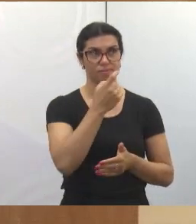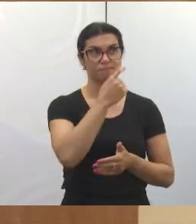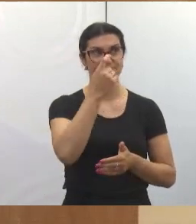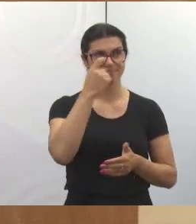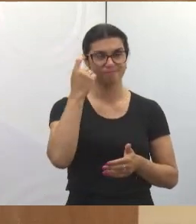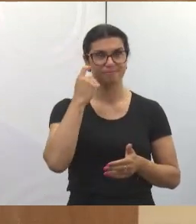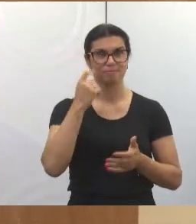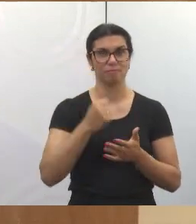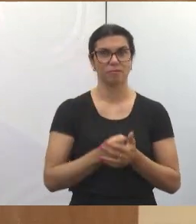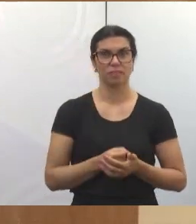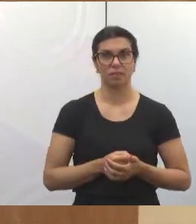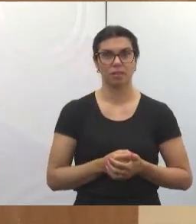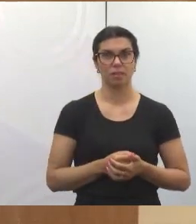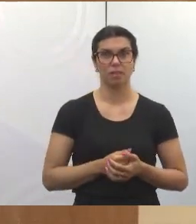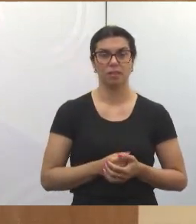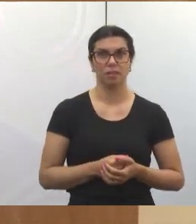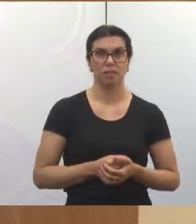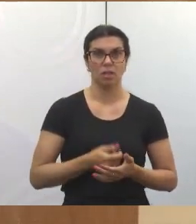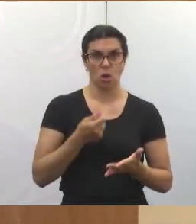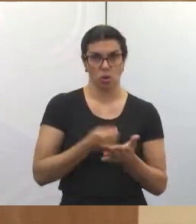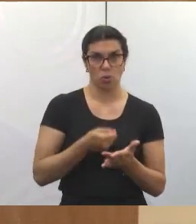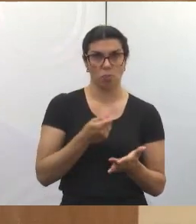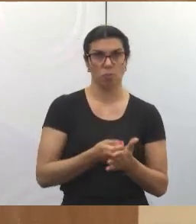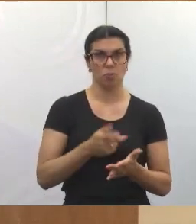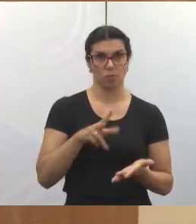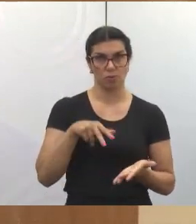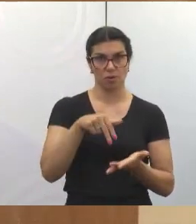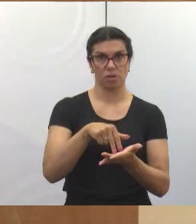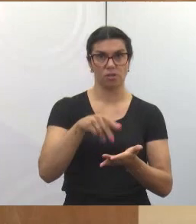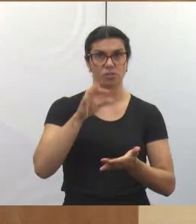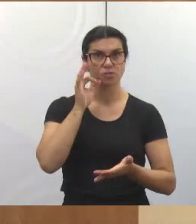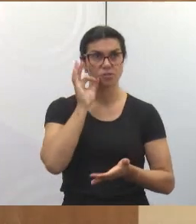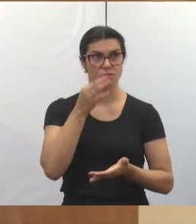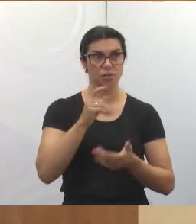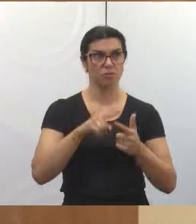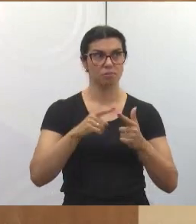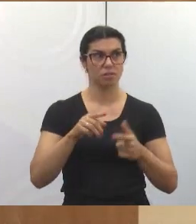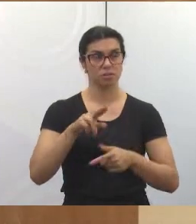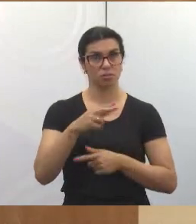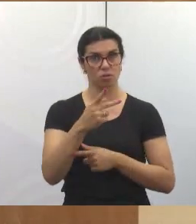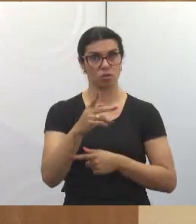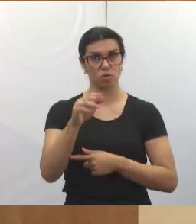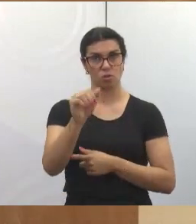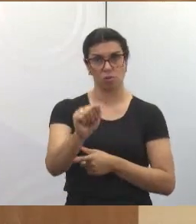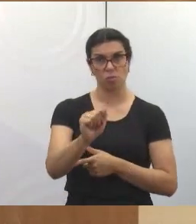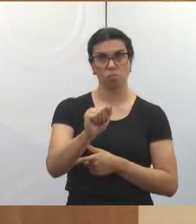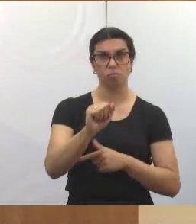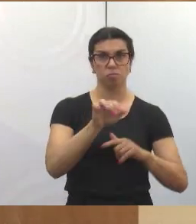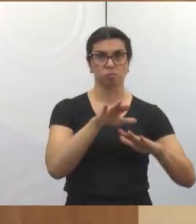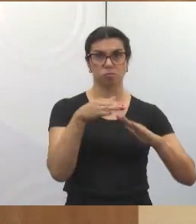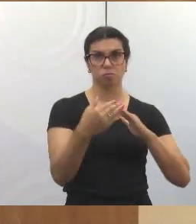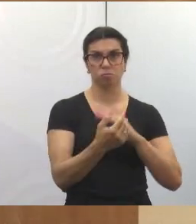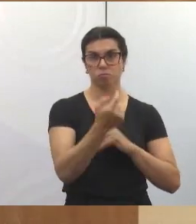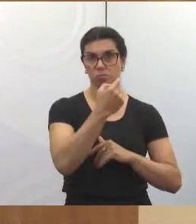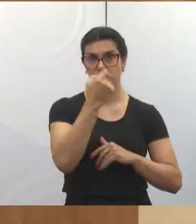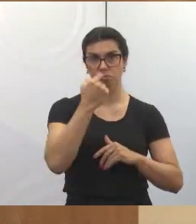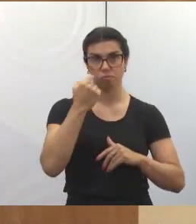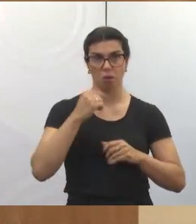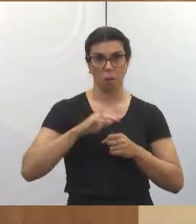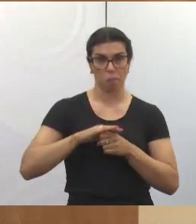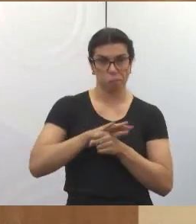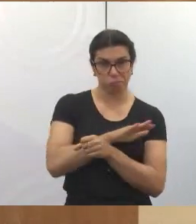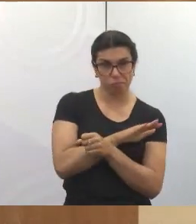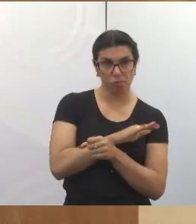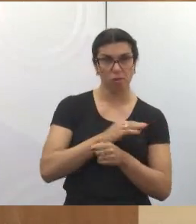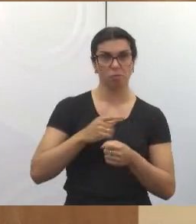cobrado aqui nessa tribuna. Mas olha, a UPA do Parque Meia Lua, ela está ficando super lotada. Por quê?